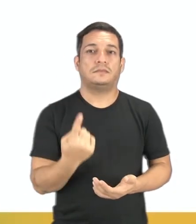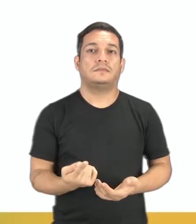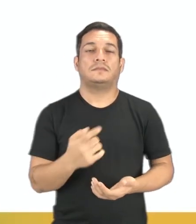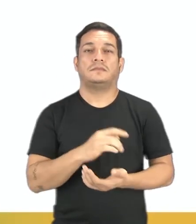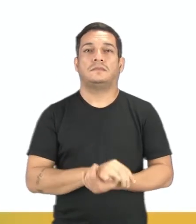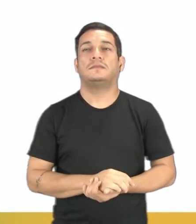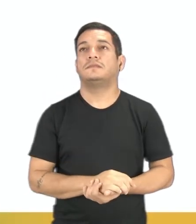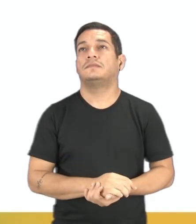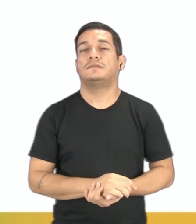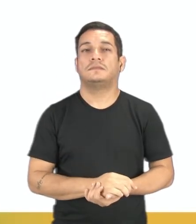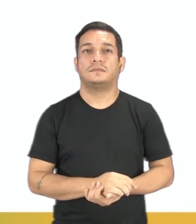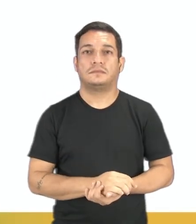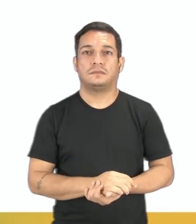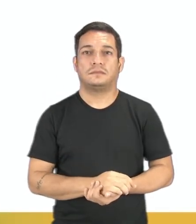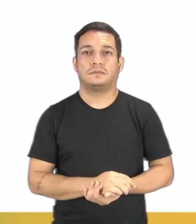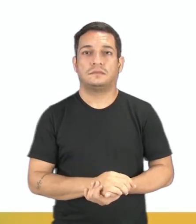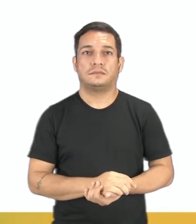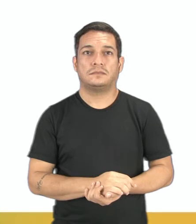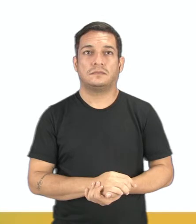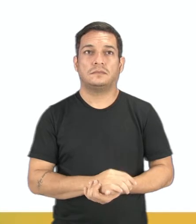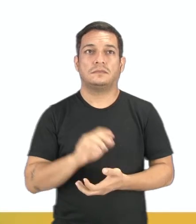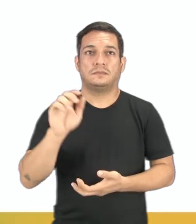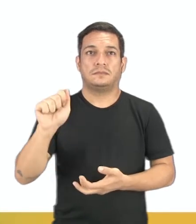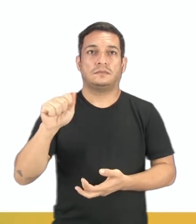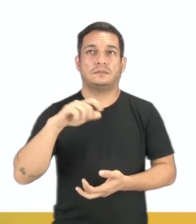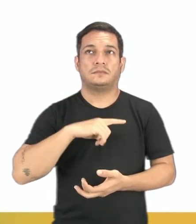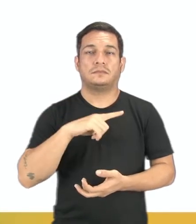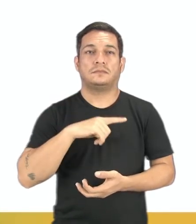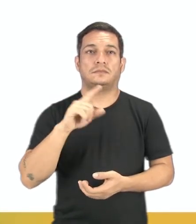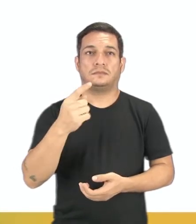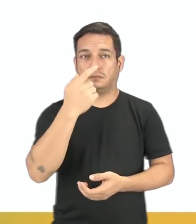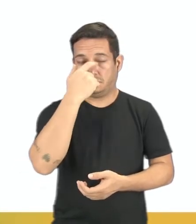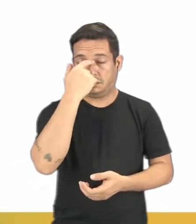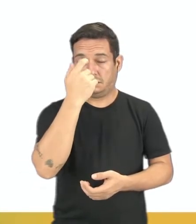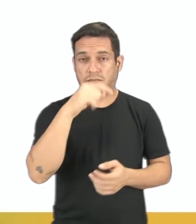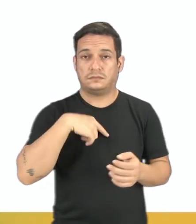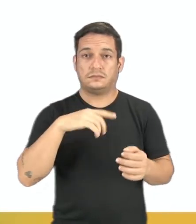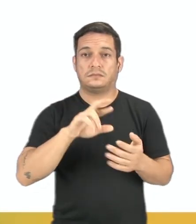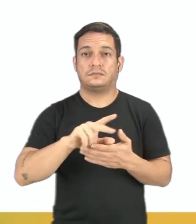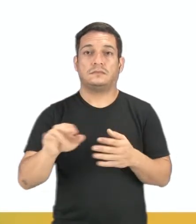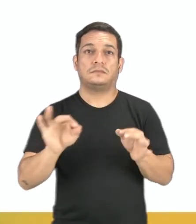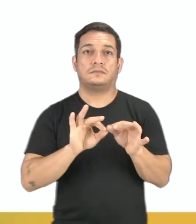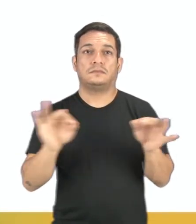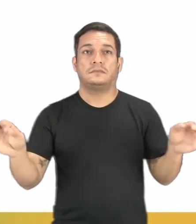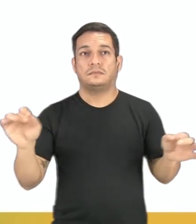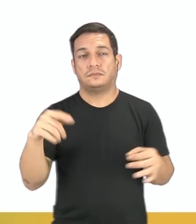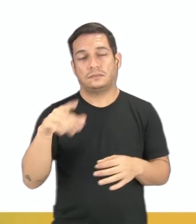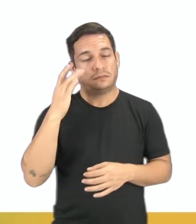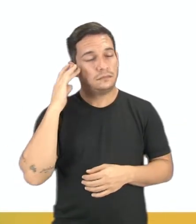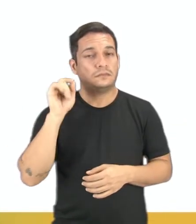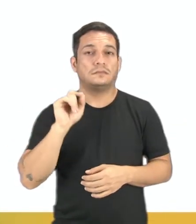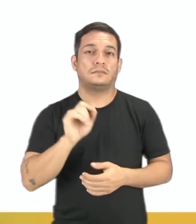sentença dessa, tá? Então, na sentença A, nós temos por um ponto passa infinitas retas. O vocês acham? É